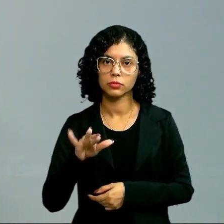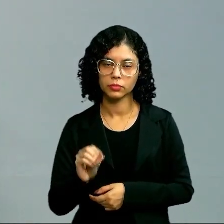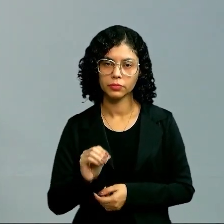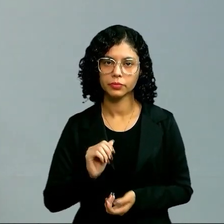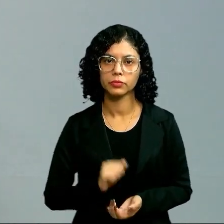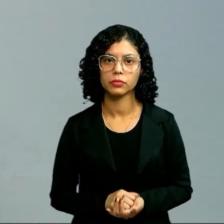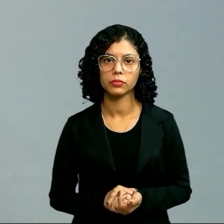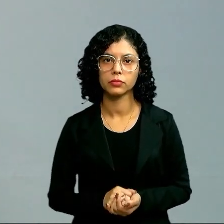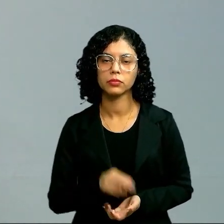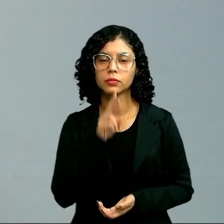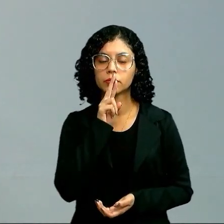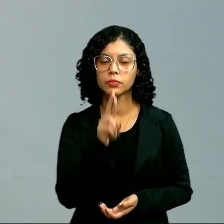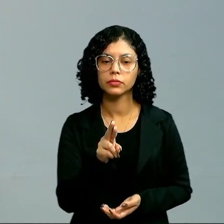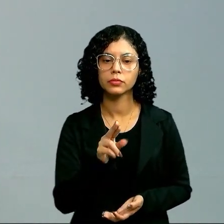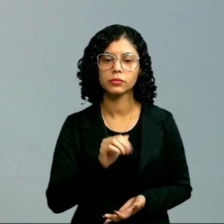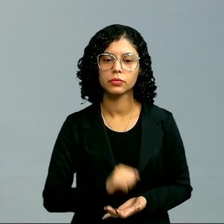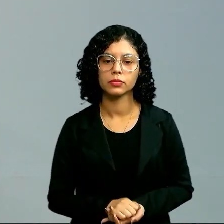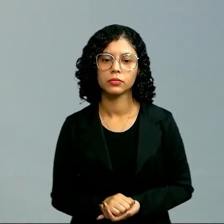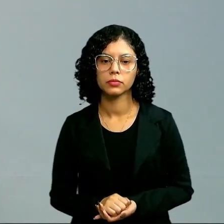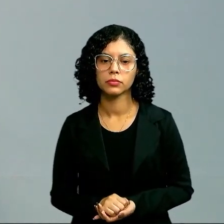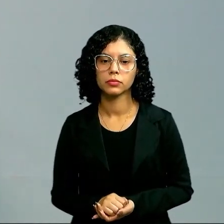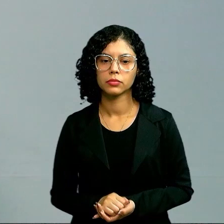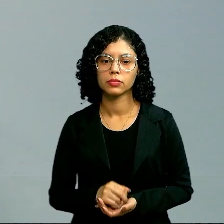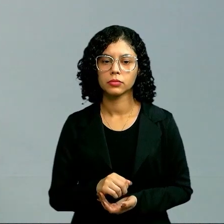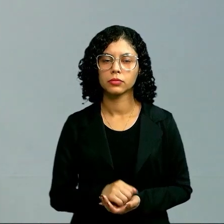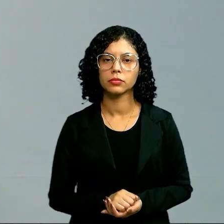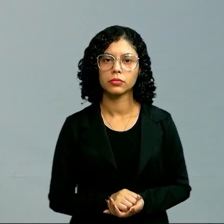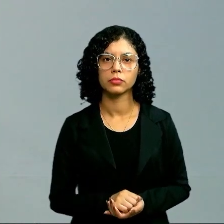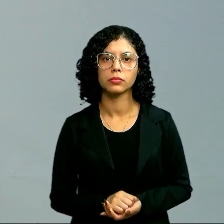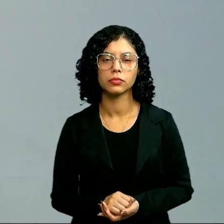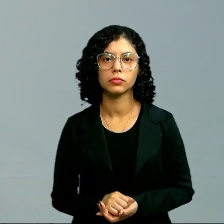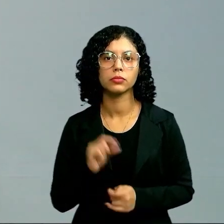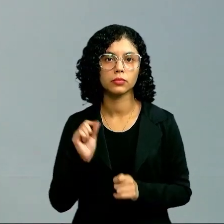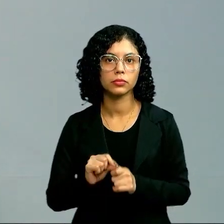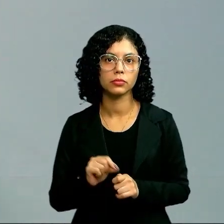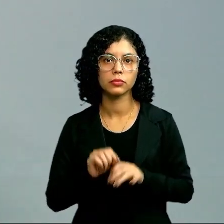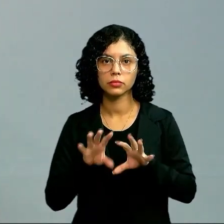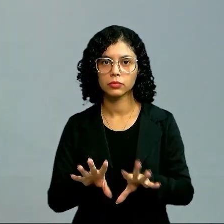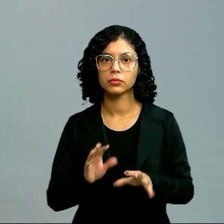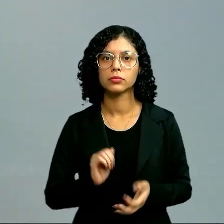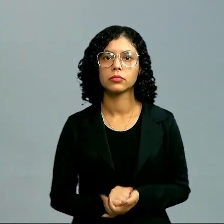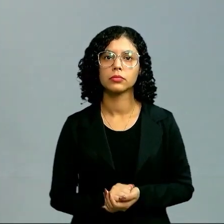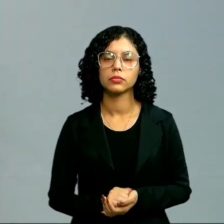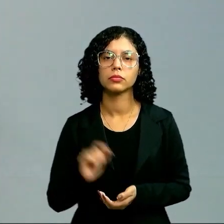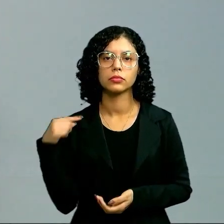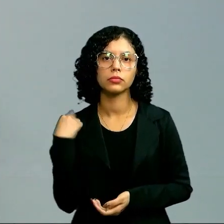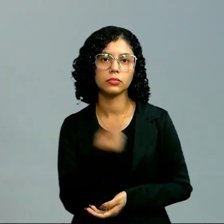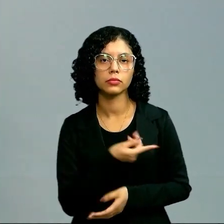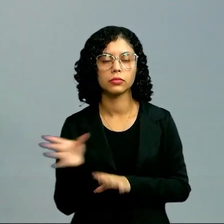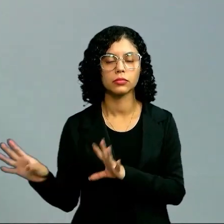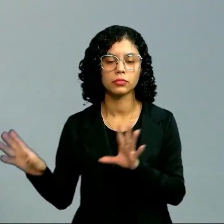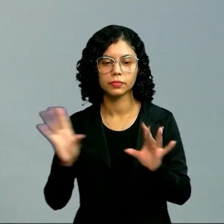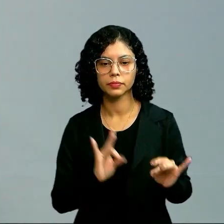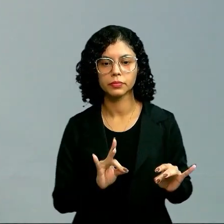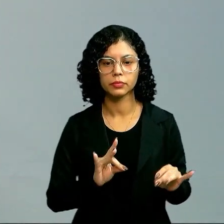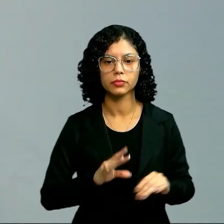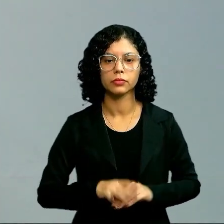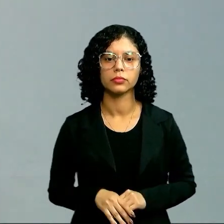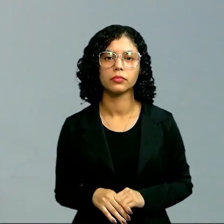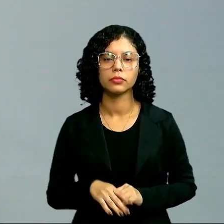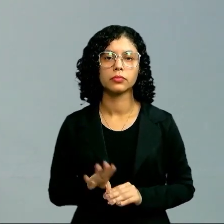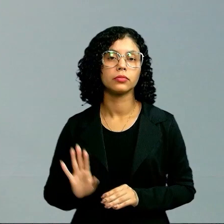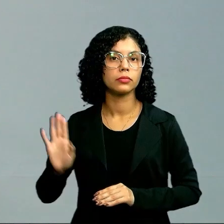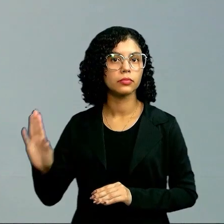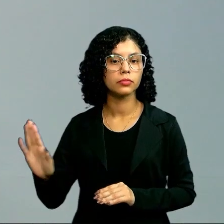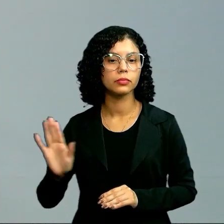tá? A resolve resolvendo uma. Feito isso, a gente vai buscar a outra que a gente